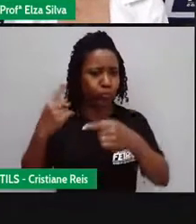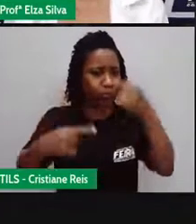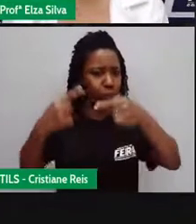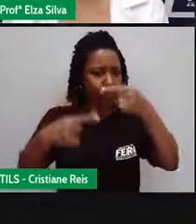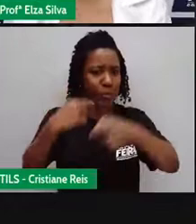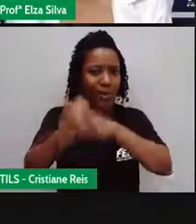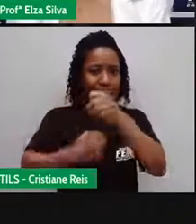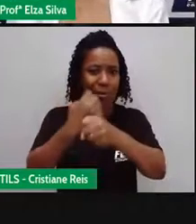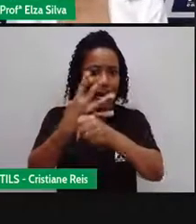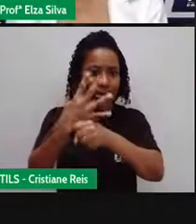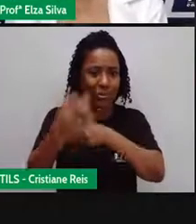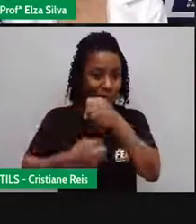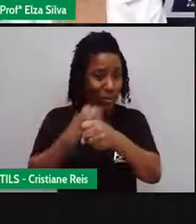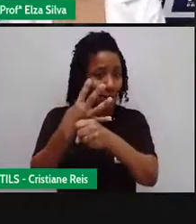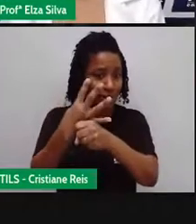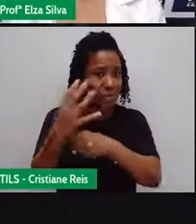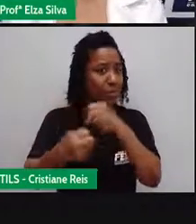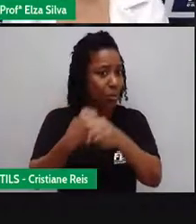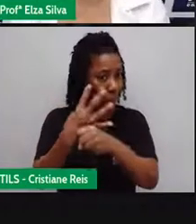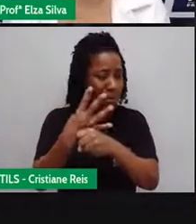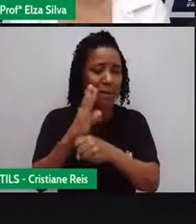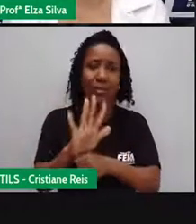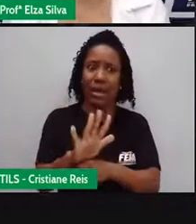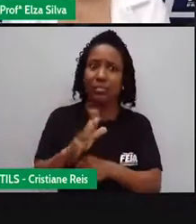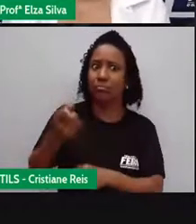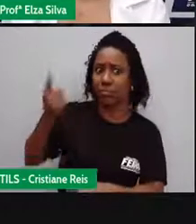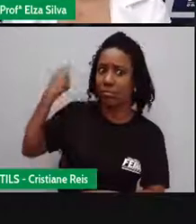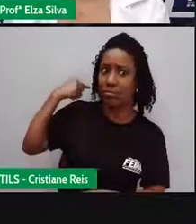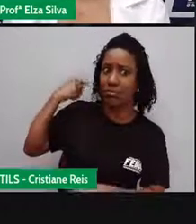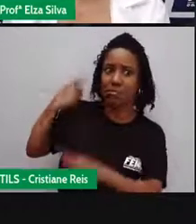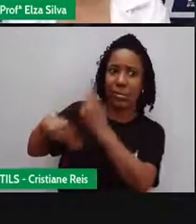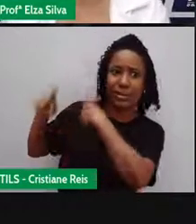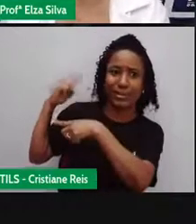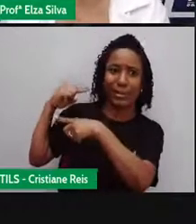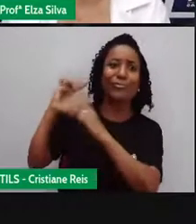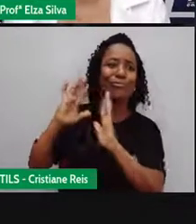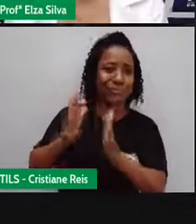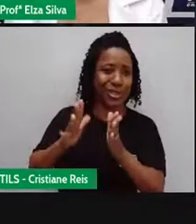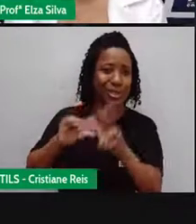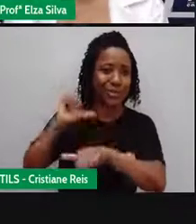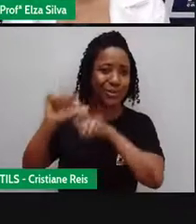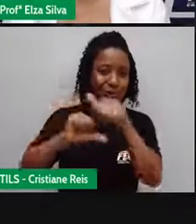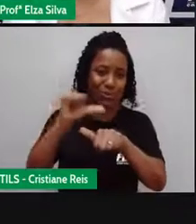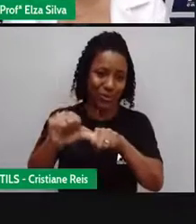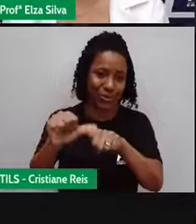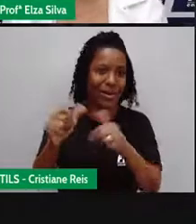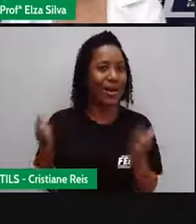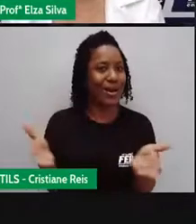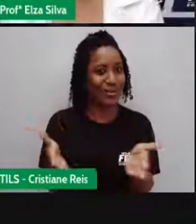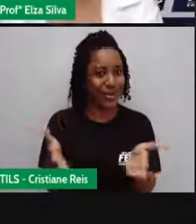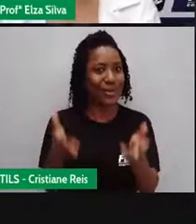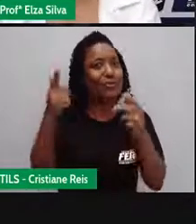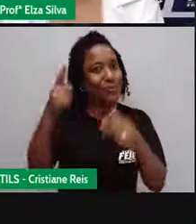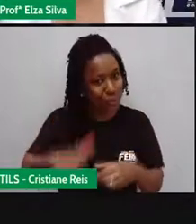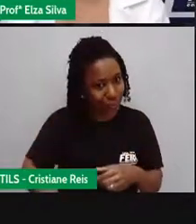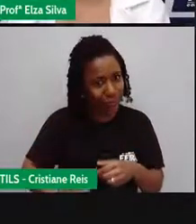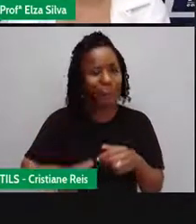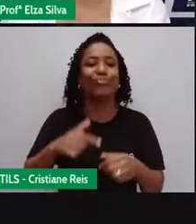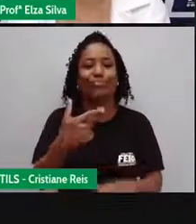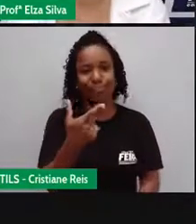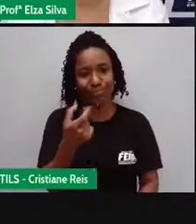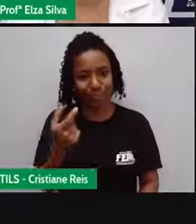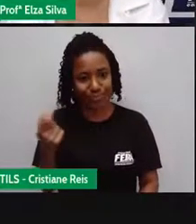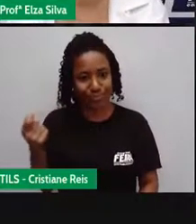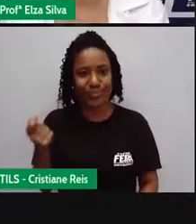alguns problemas que, às vezes, foi necessário fazer uma prorrogação, como o nós estamos vivendo hoje em relação à